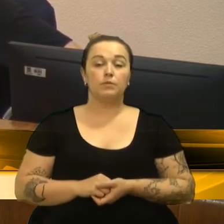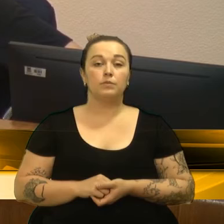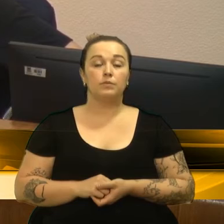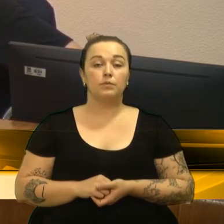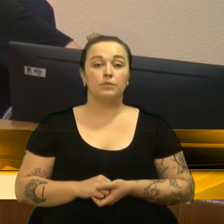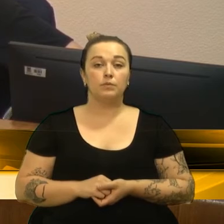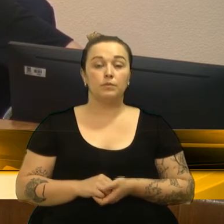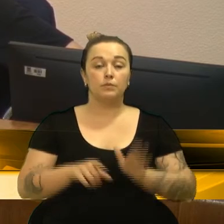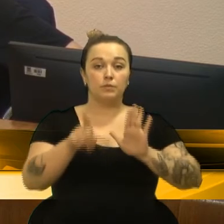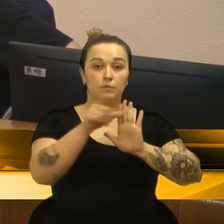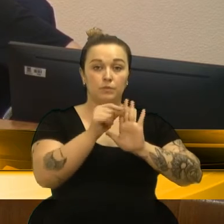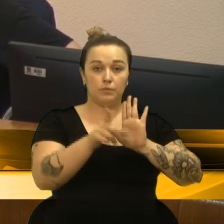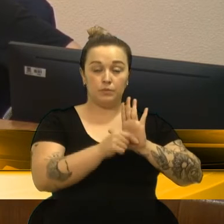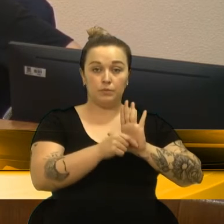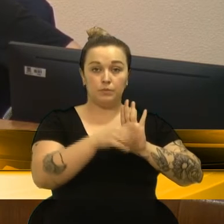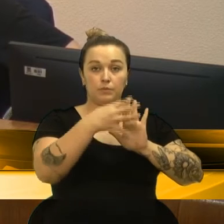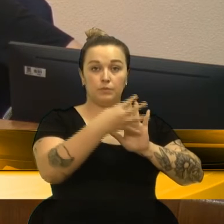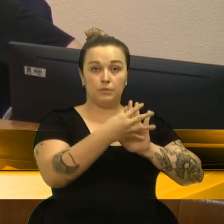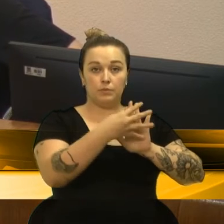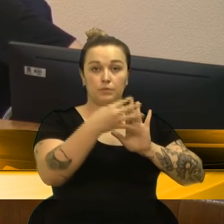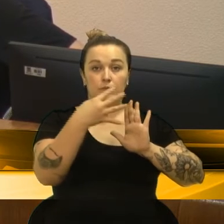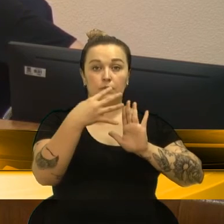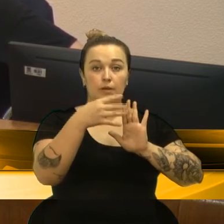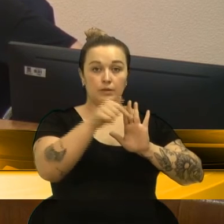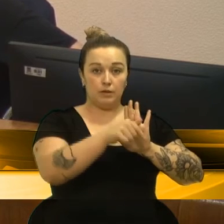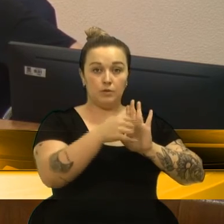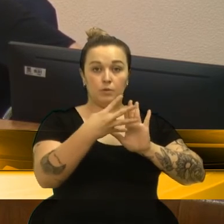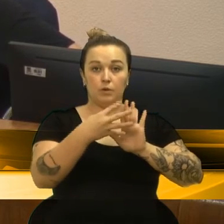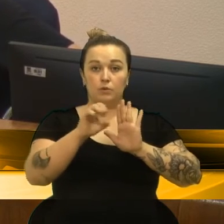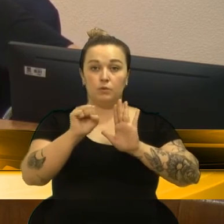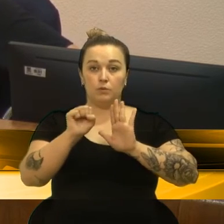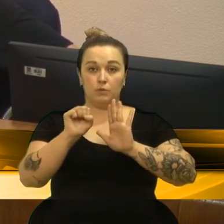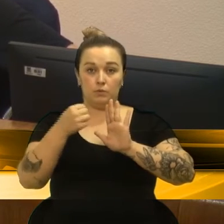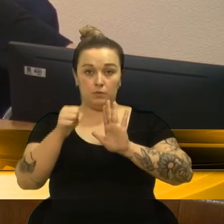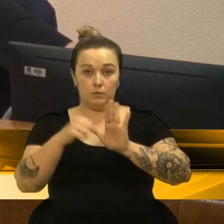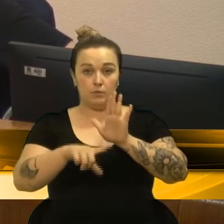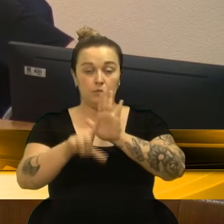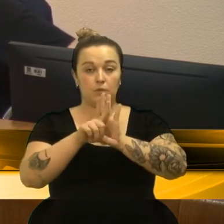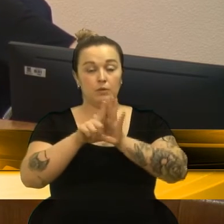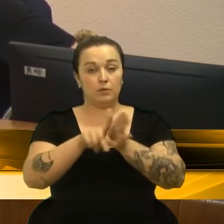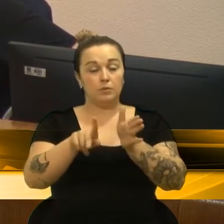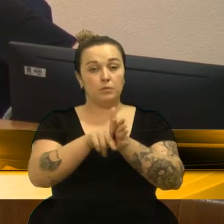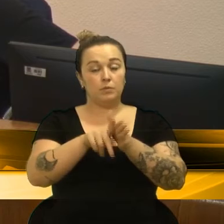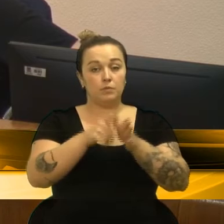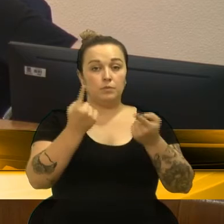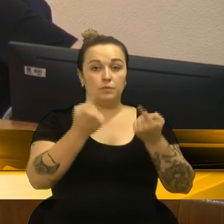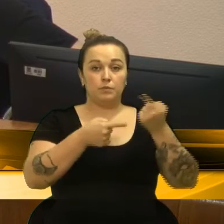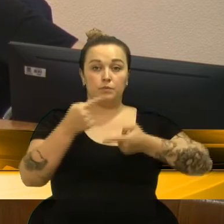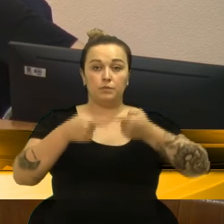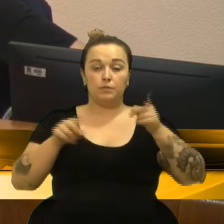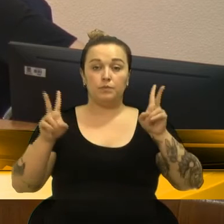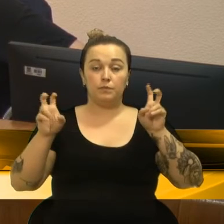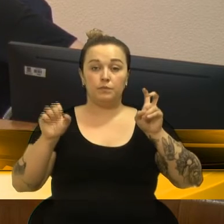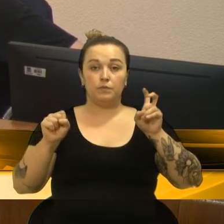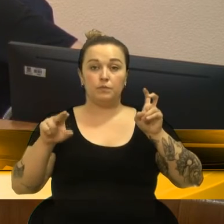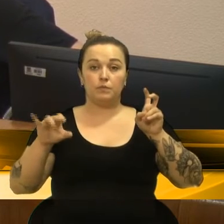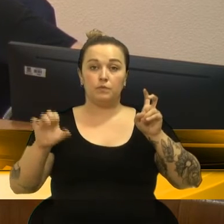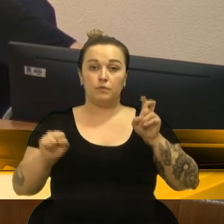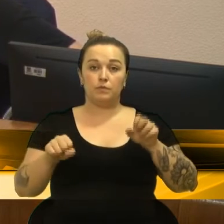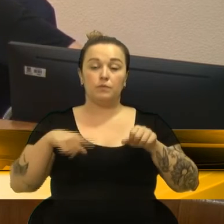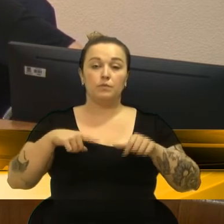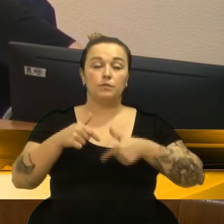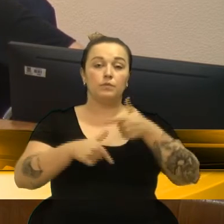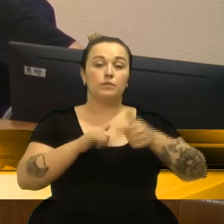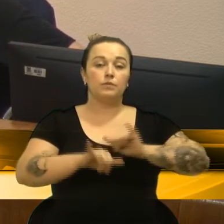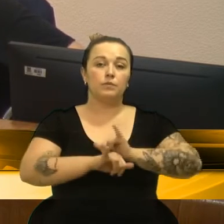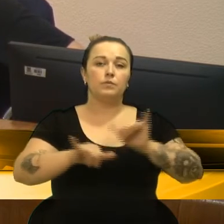Considerando o artigo 7º, 4º e 8º, também da Lei nº 8.080, barra 90, que estabelece como princípios e diretrizes do SUS, respectivamente, a